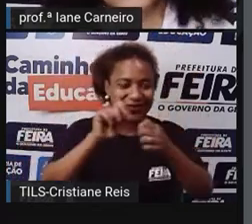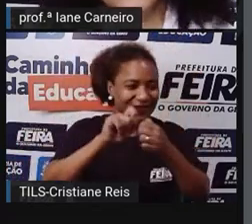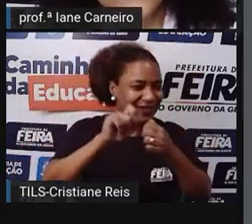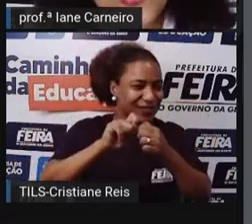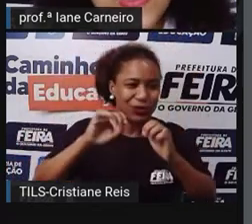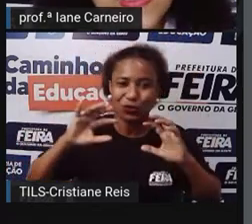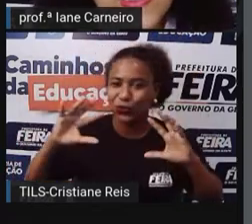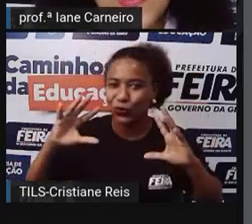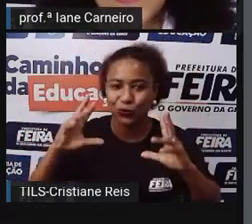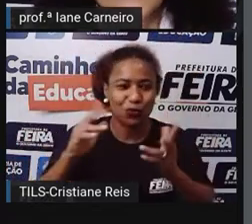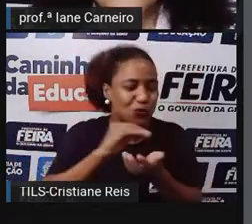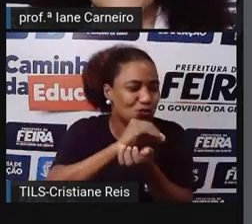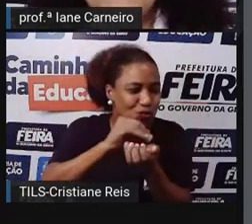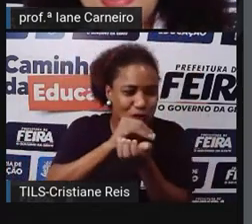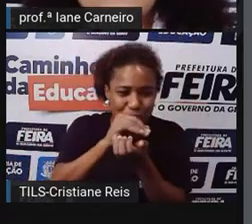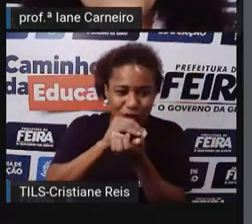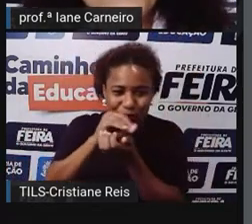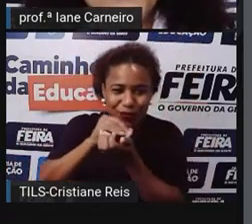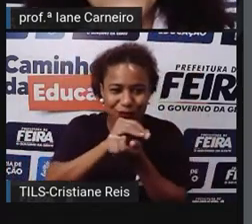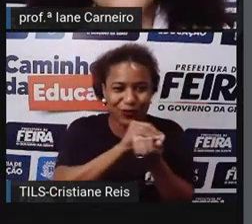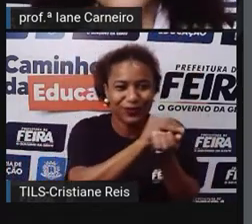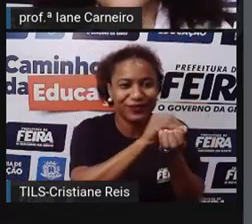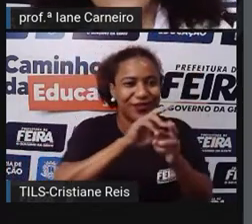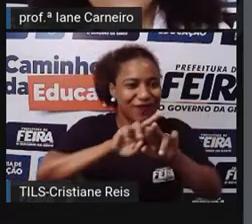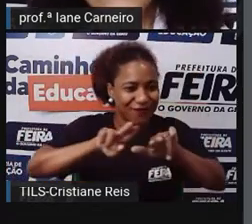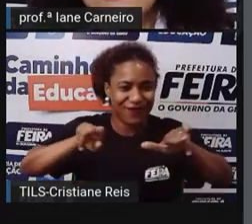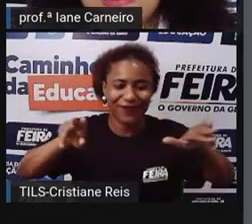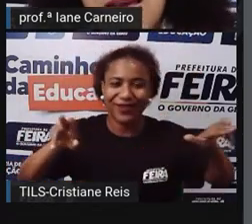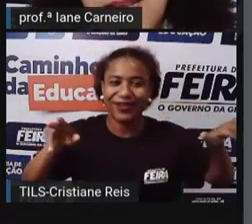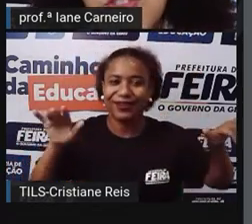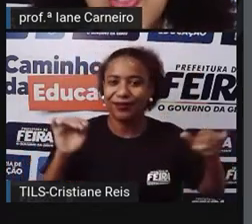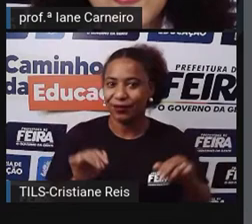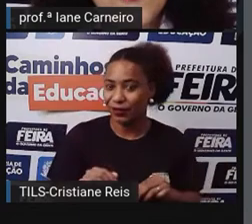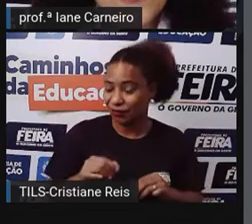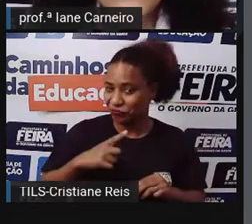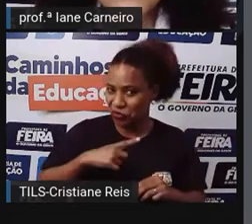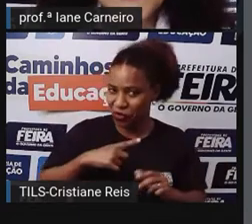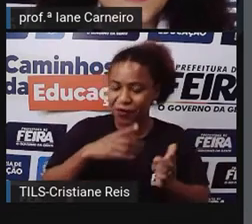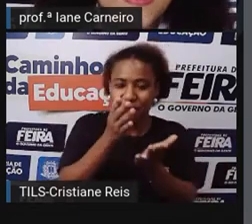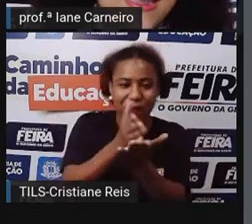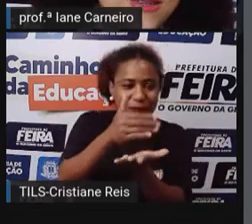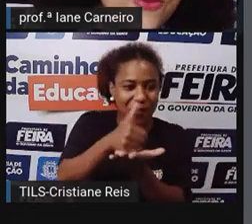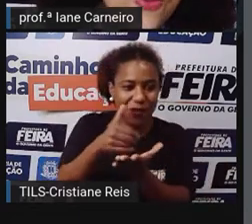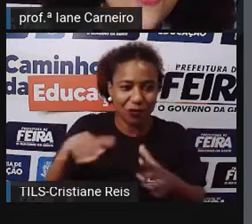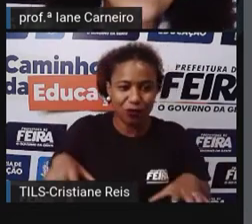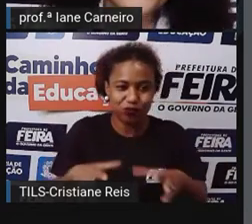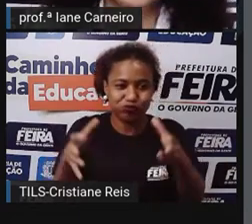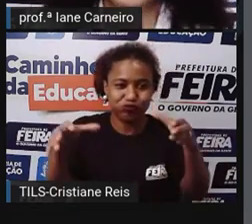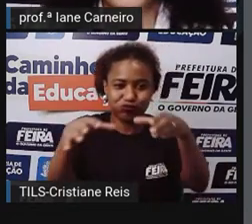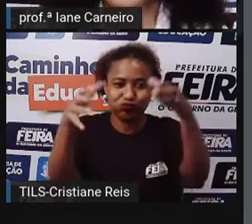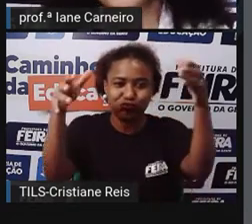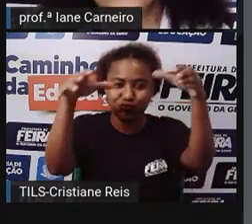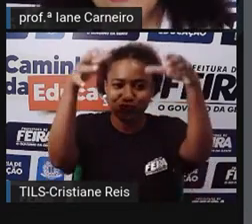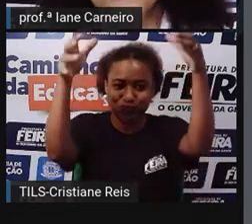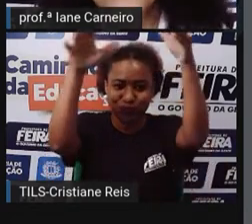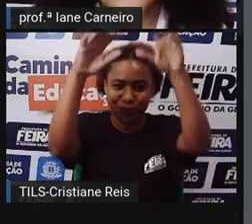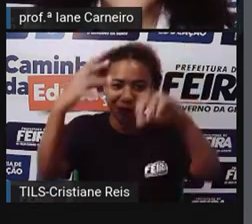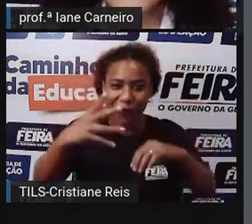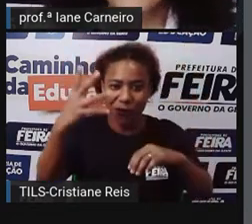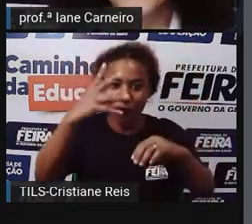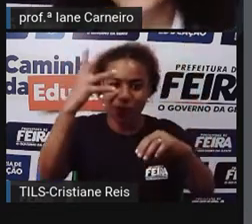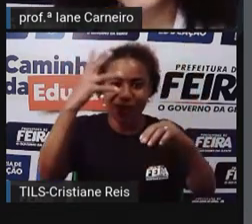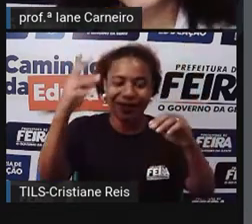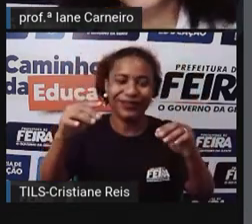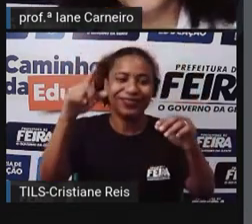quanto era doce E mais um bolo de quatro andares Todo branquinho, com os bonecos no alto